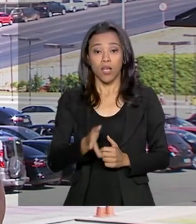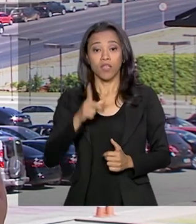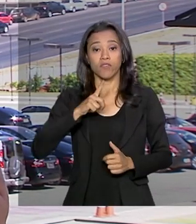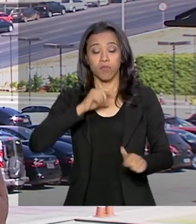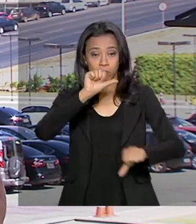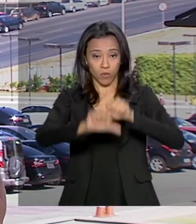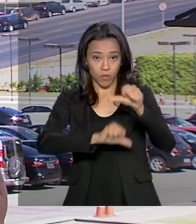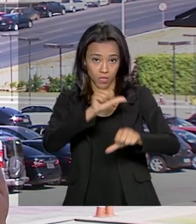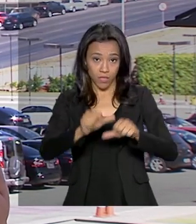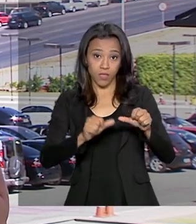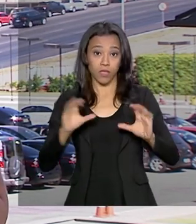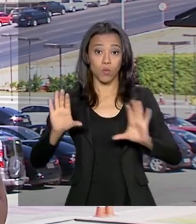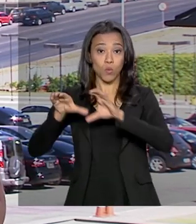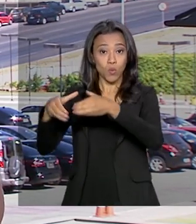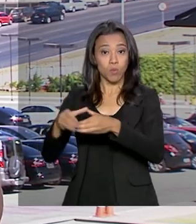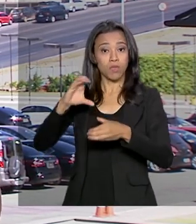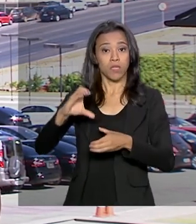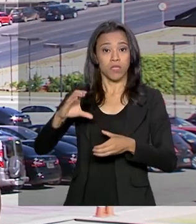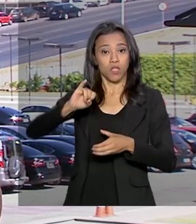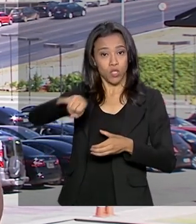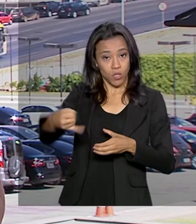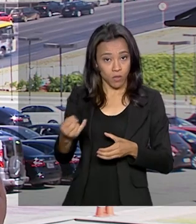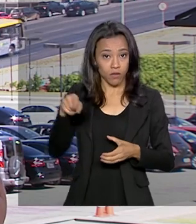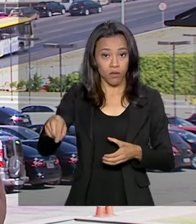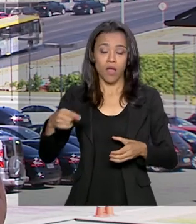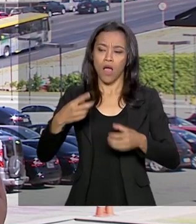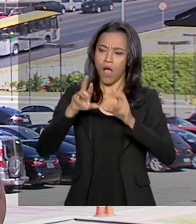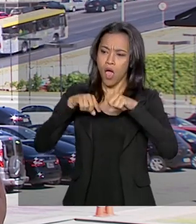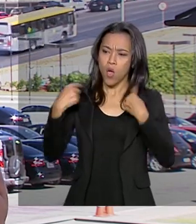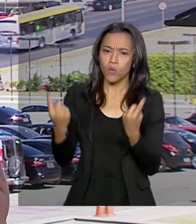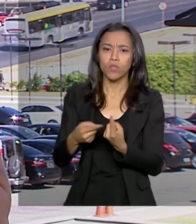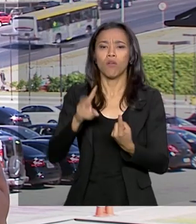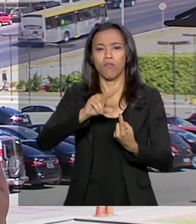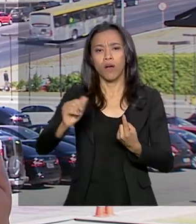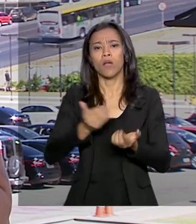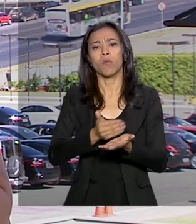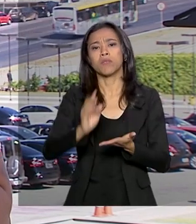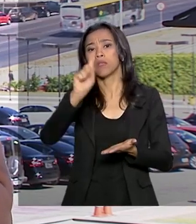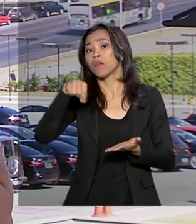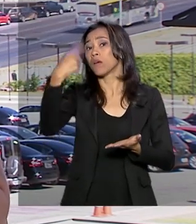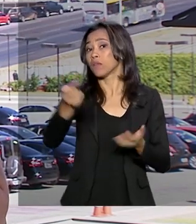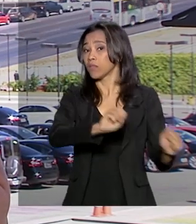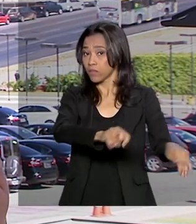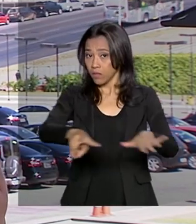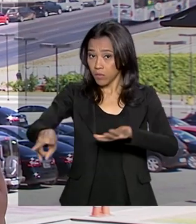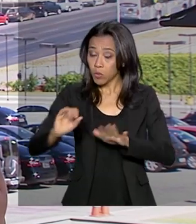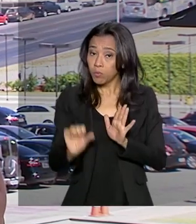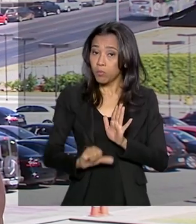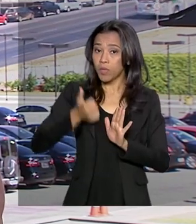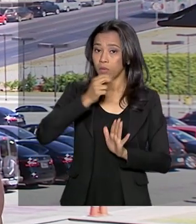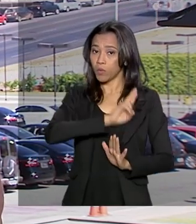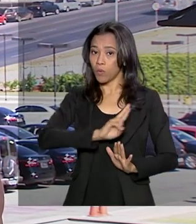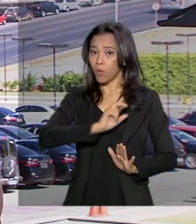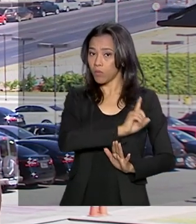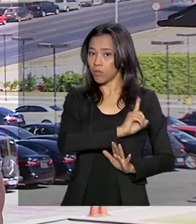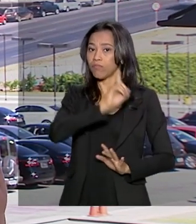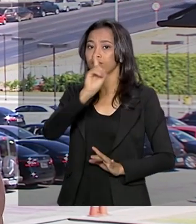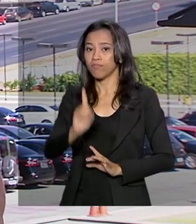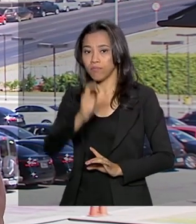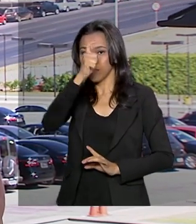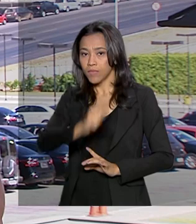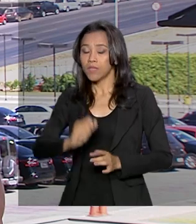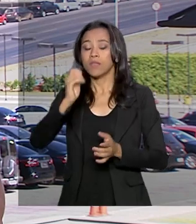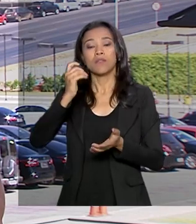CCJ definiu que as audiências públicas serão realizadas na semana que vem e o primeiro nome será o secretário especial da Previdência,